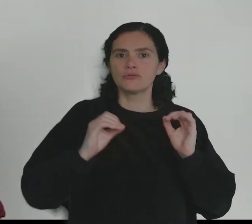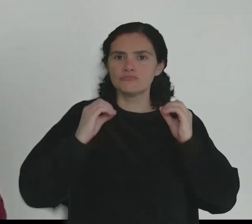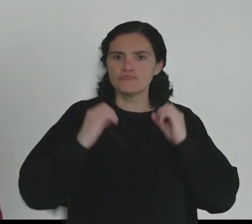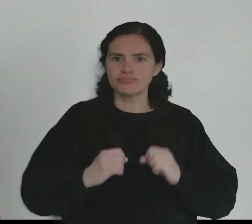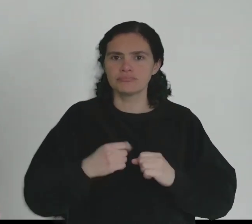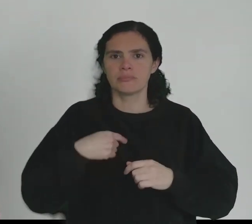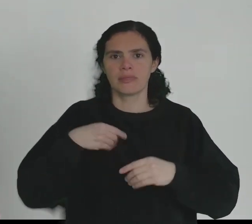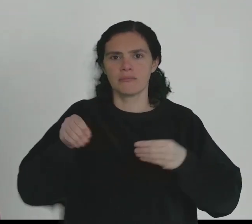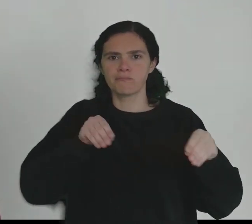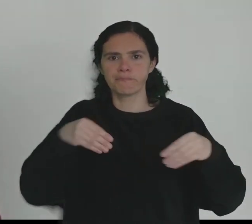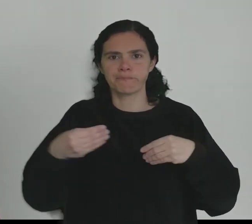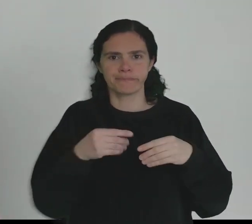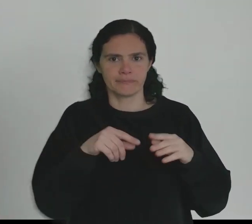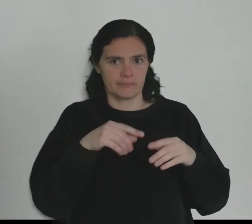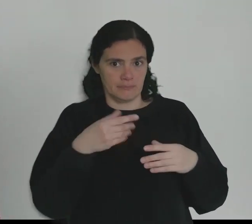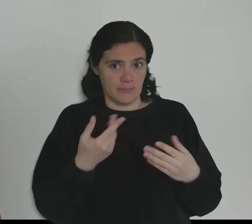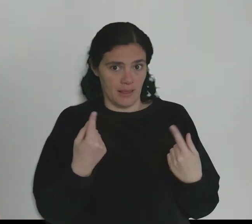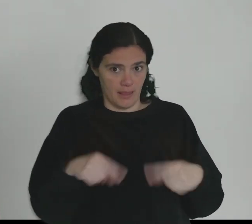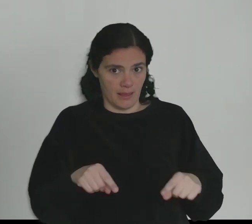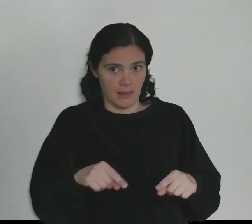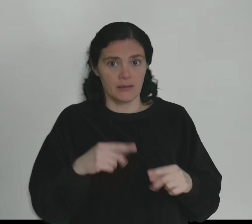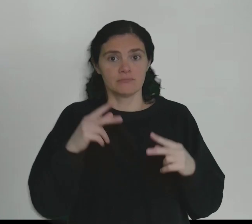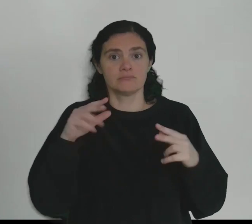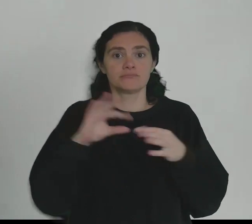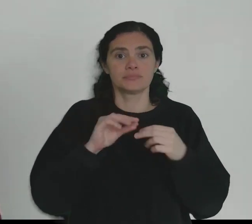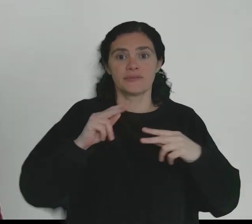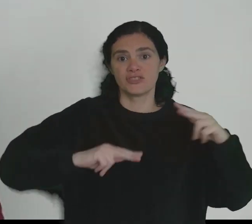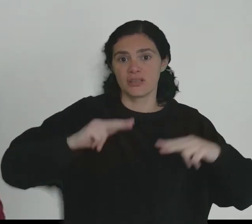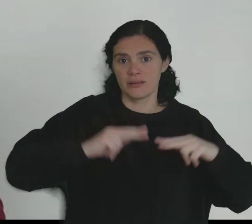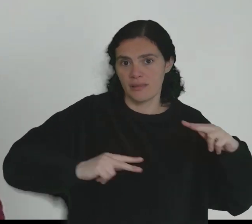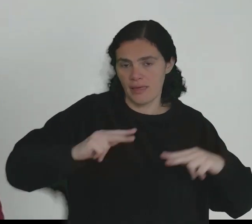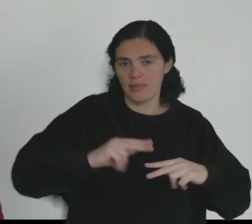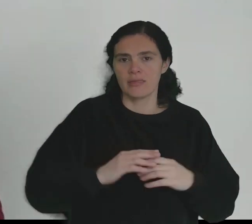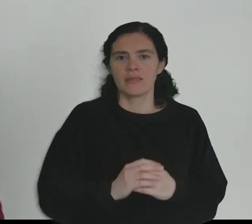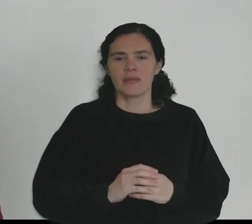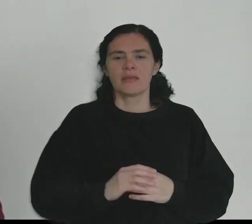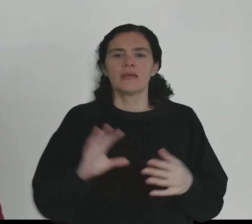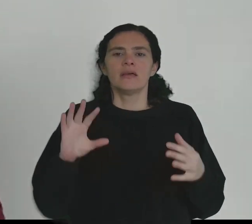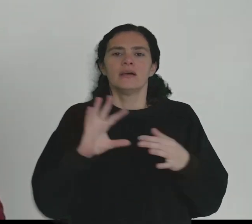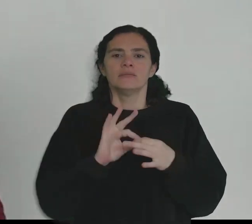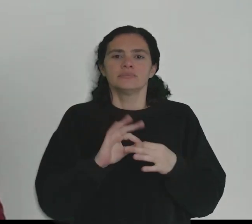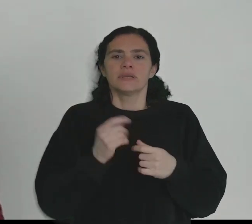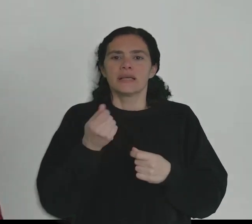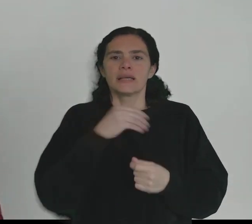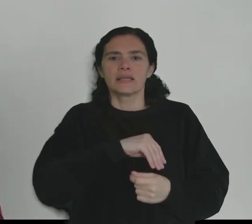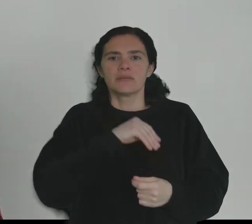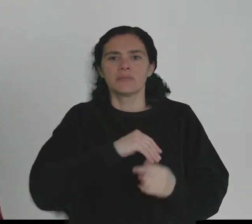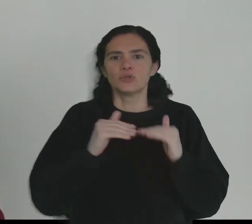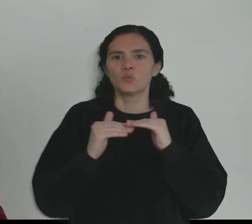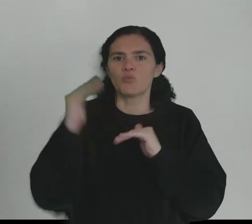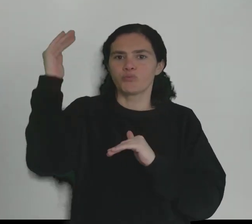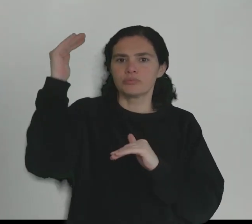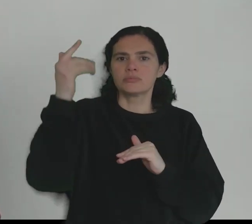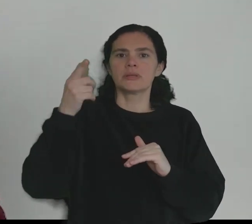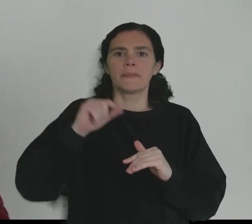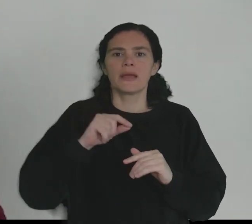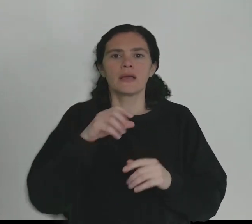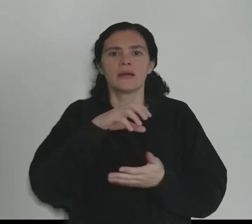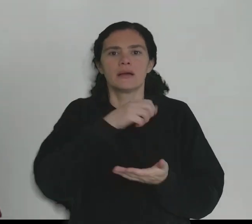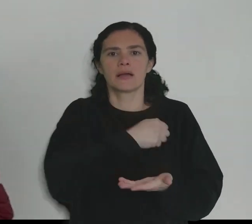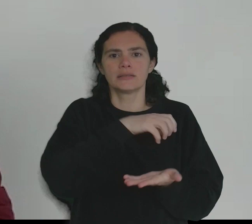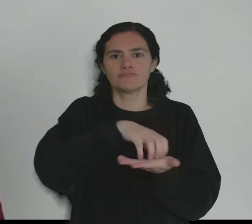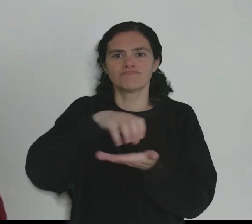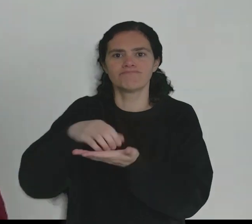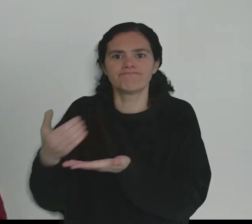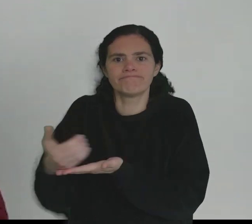medidas consistentes e articuladas entre si, no domínio da fiscalidade, relativamente aos rendimentos elevados, mas